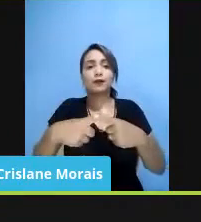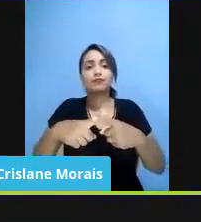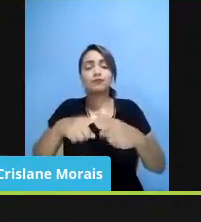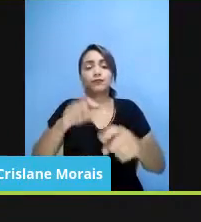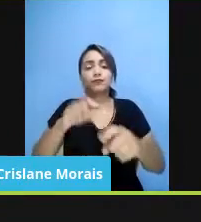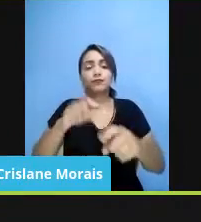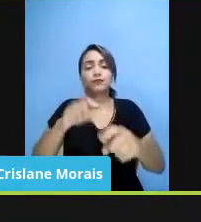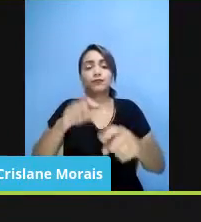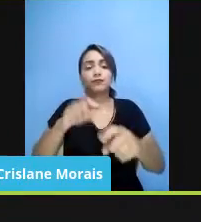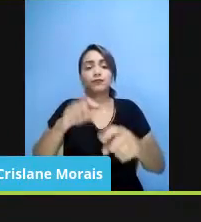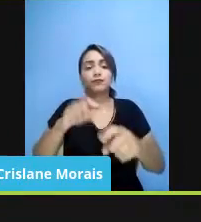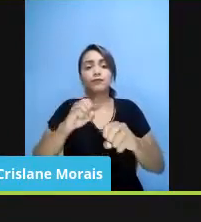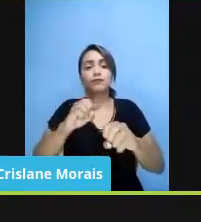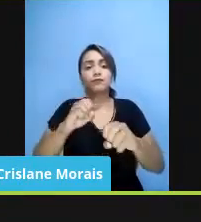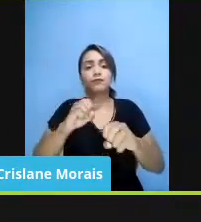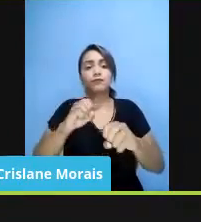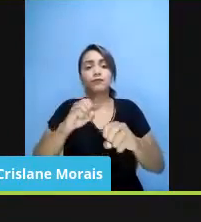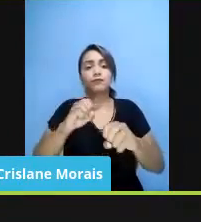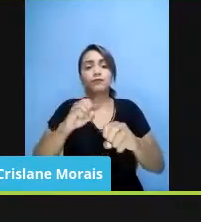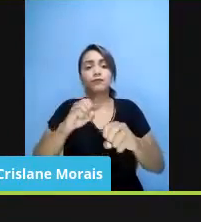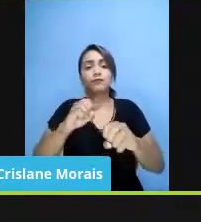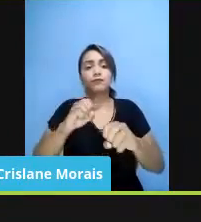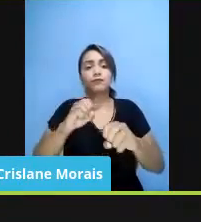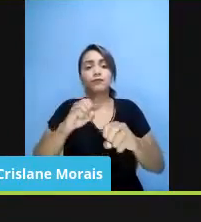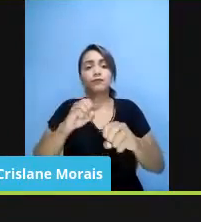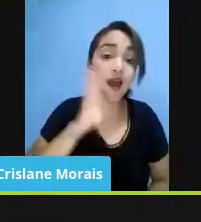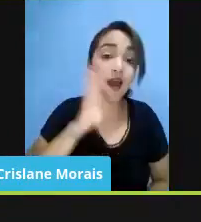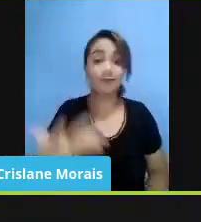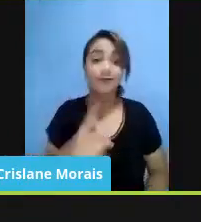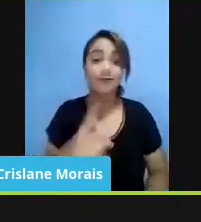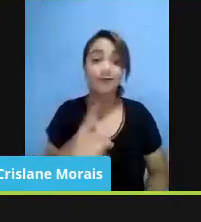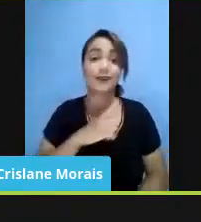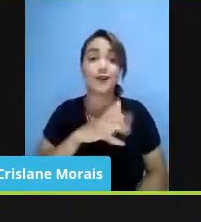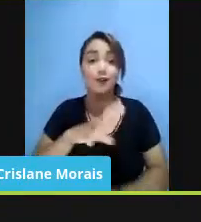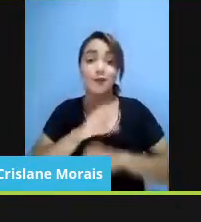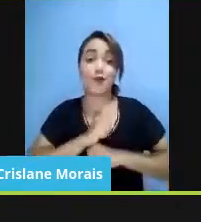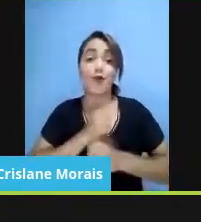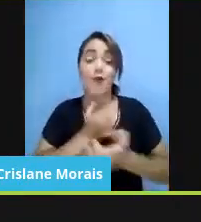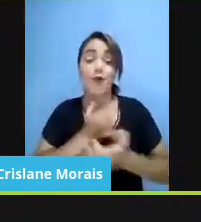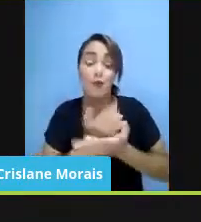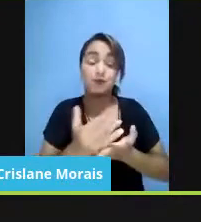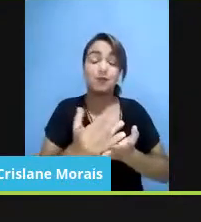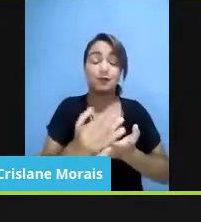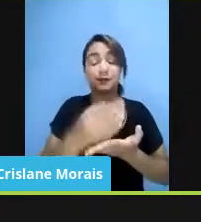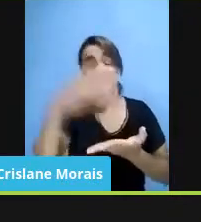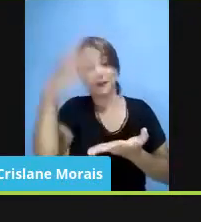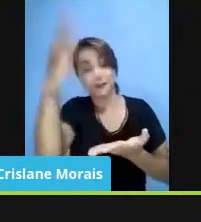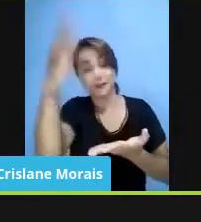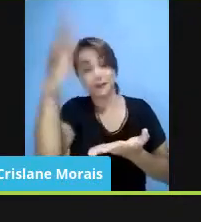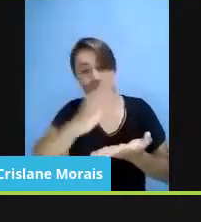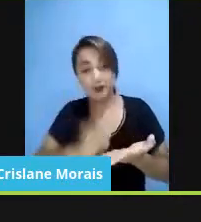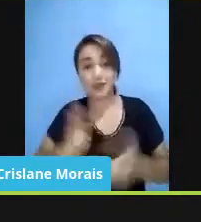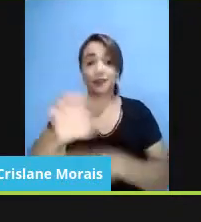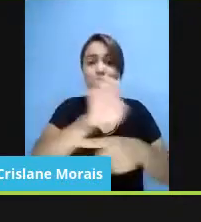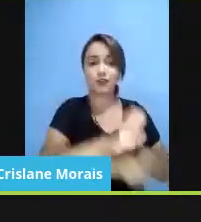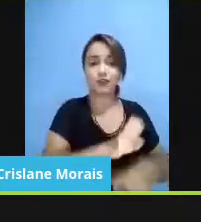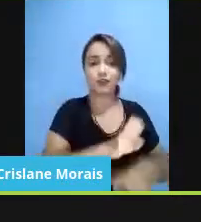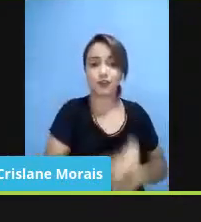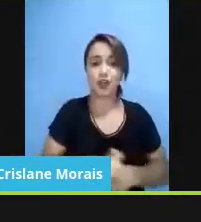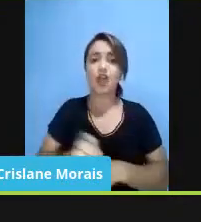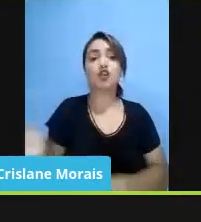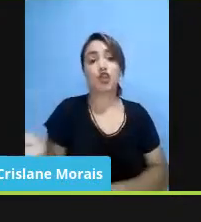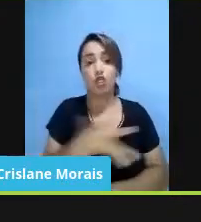mais bacana, essa convenção, ela é genial, né? Ela foi incorporada no Brasil com status de norma constitucional, é um